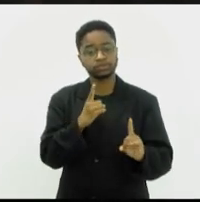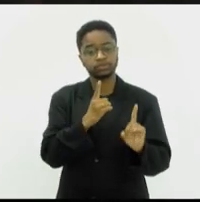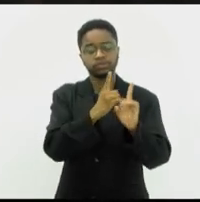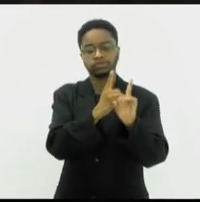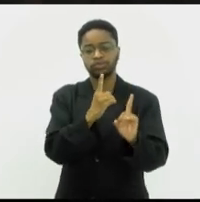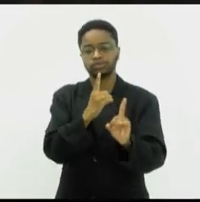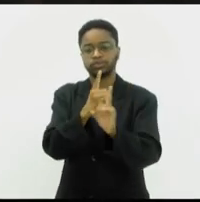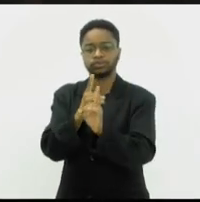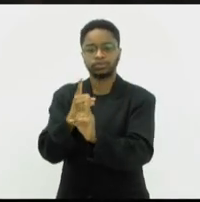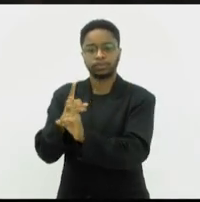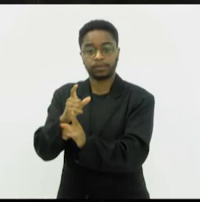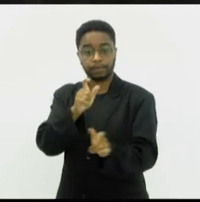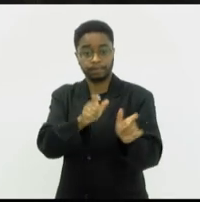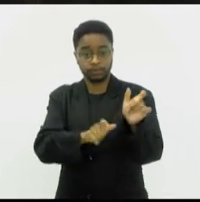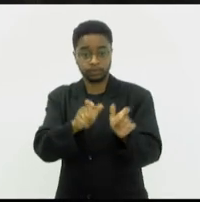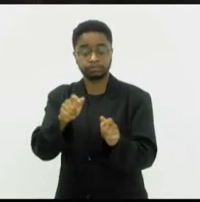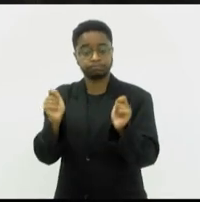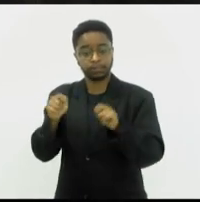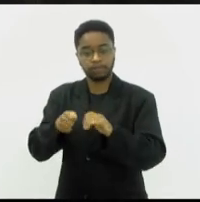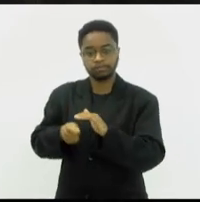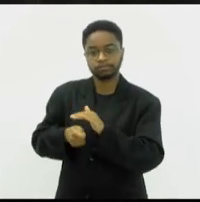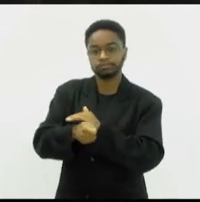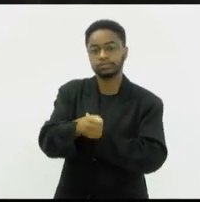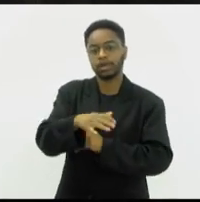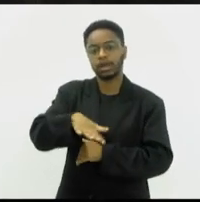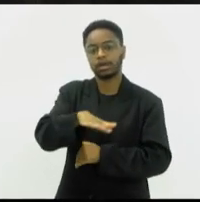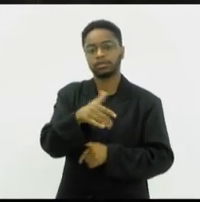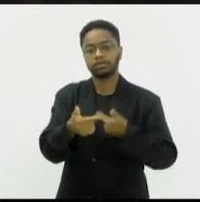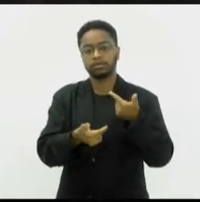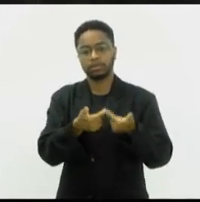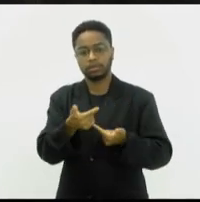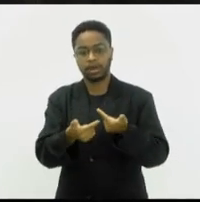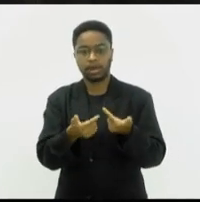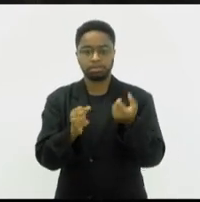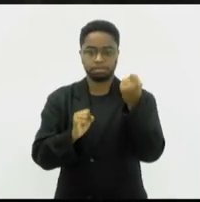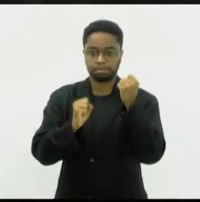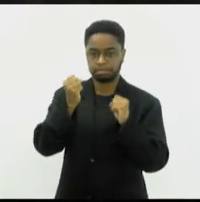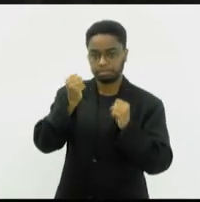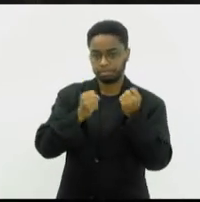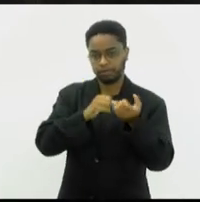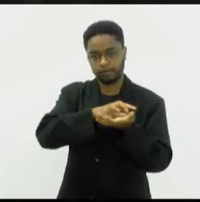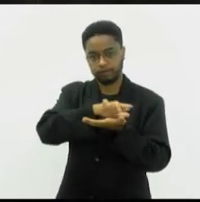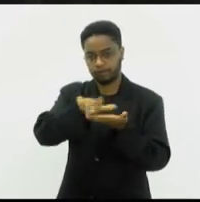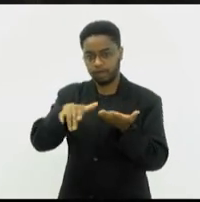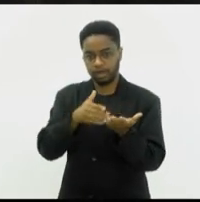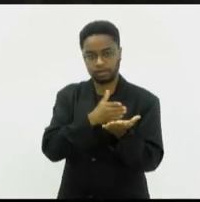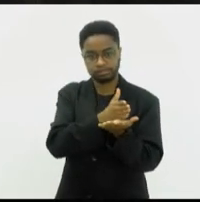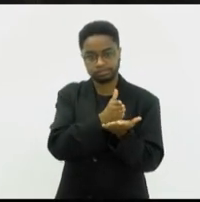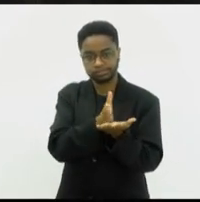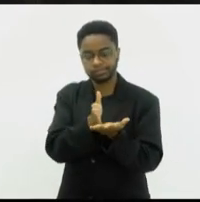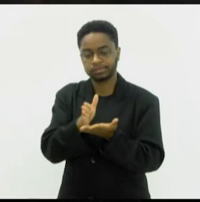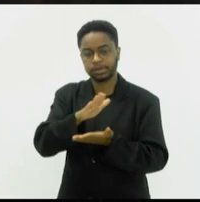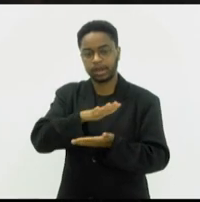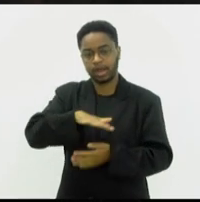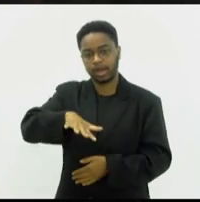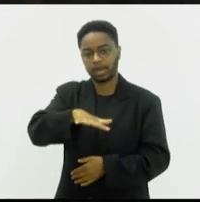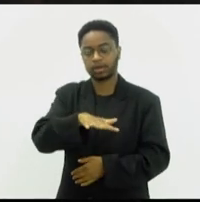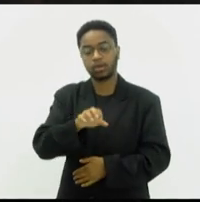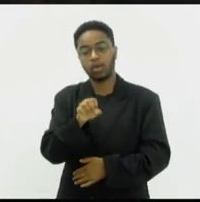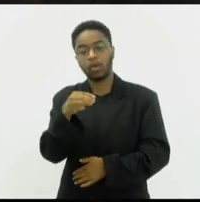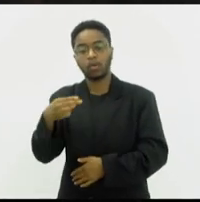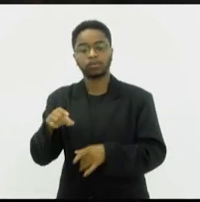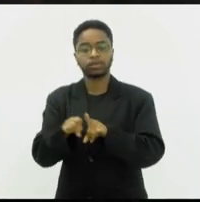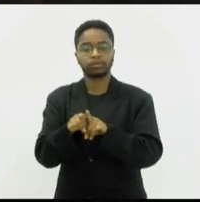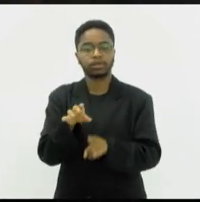inseridas ou no mercado de trabalho e aí a indústria em si, ou até mesmo para o mundo